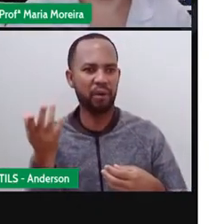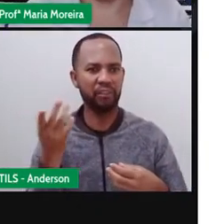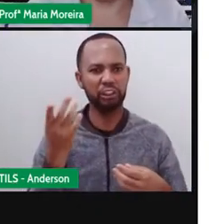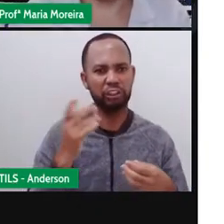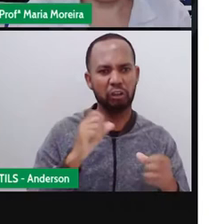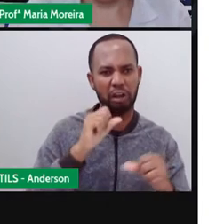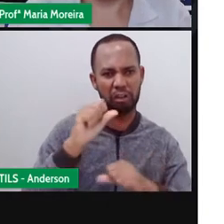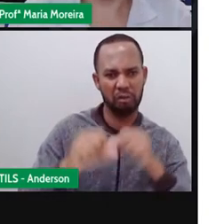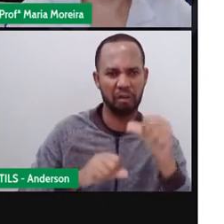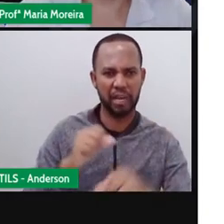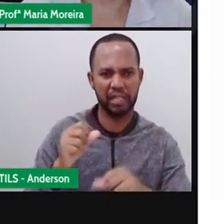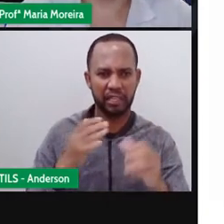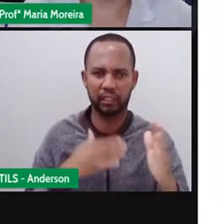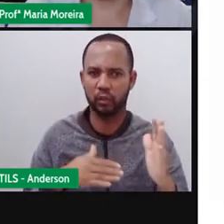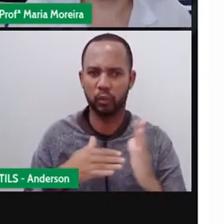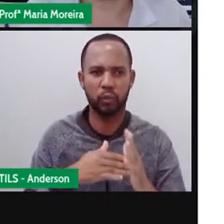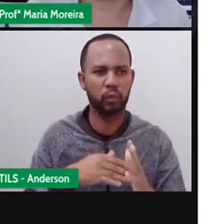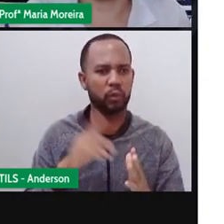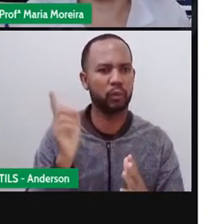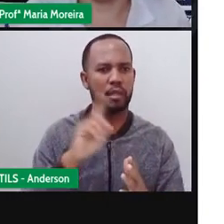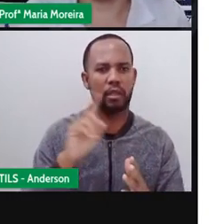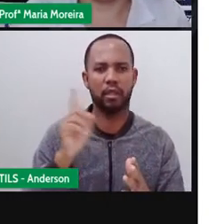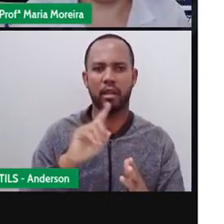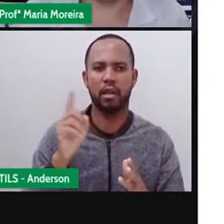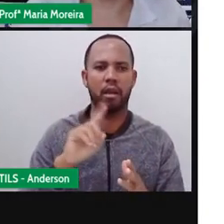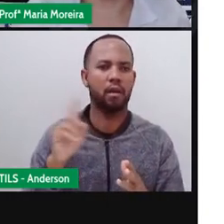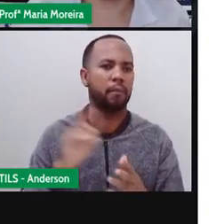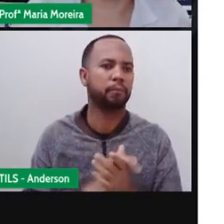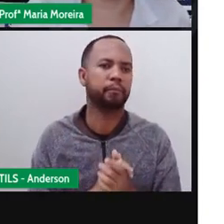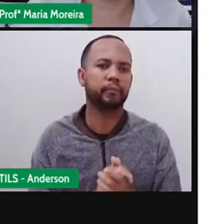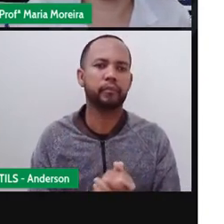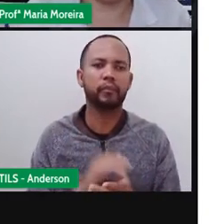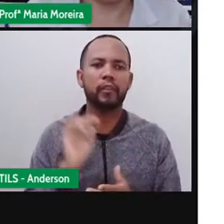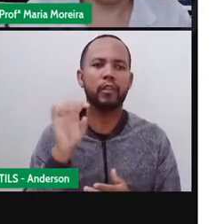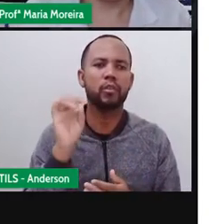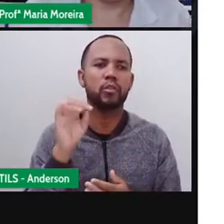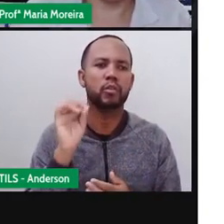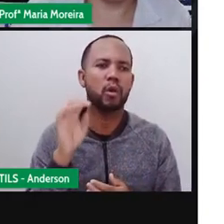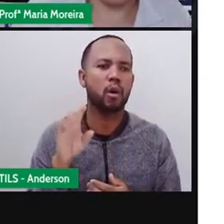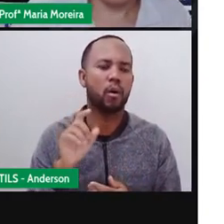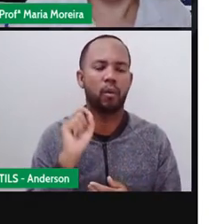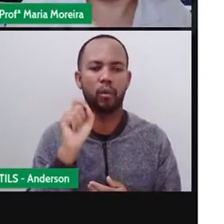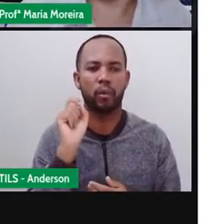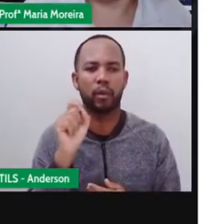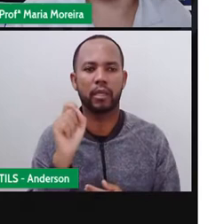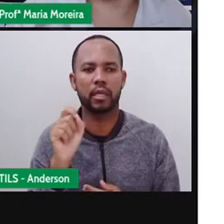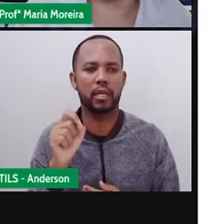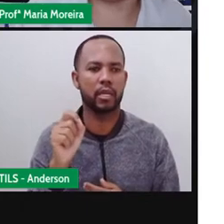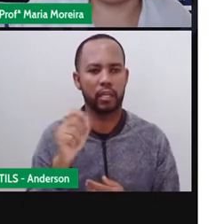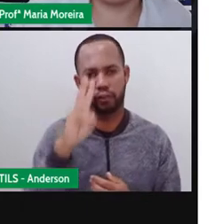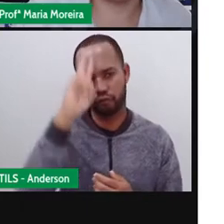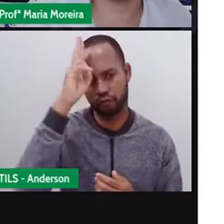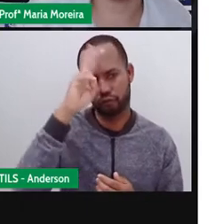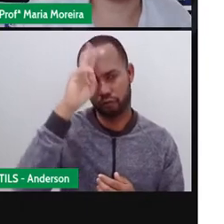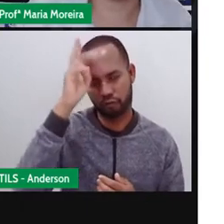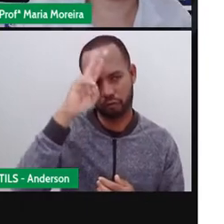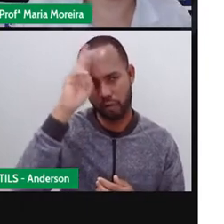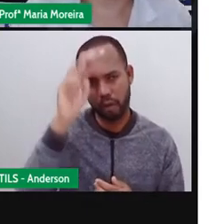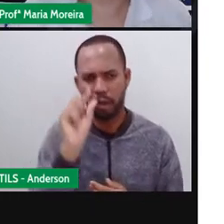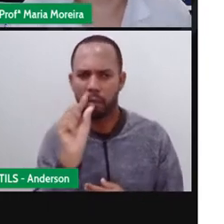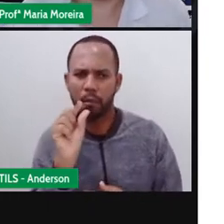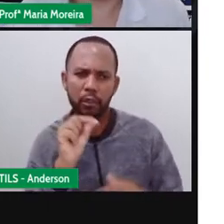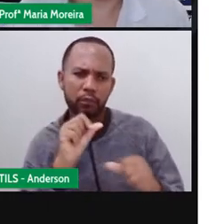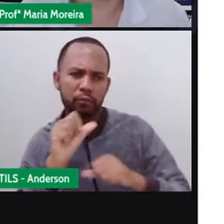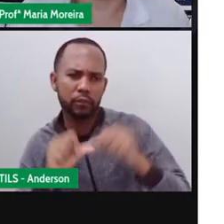Absurdamente modificada. Isso não vai comprometer o quê? A sua função. Que é o quê? Levar as pessoas a refletirem